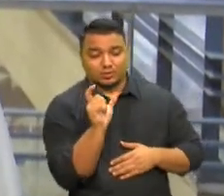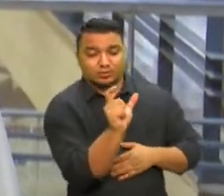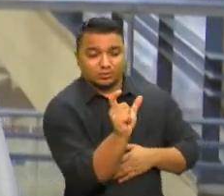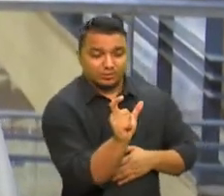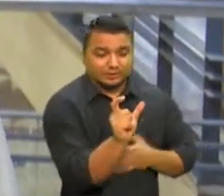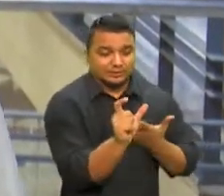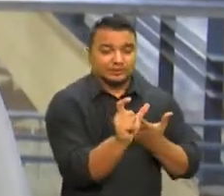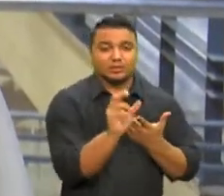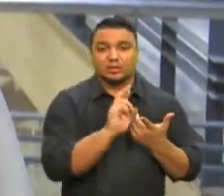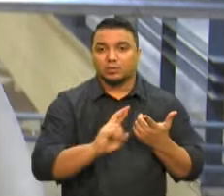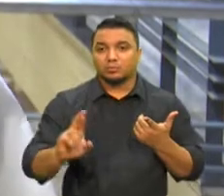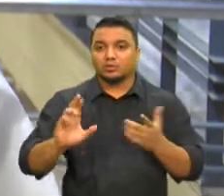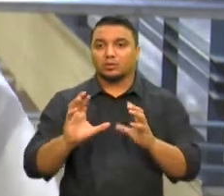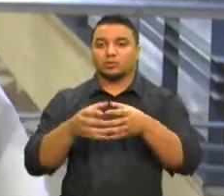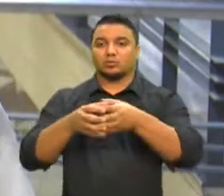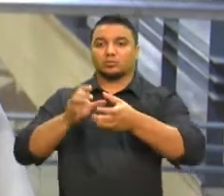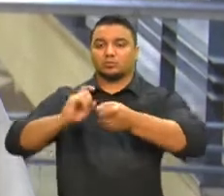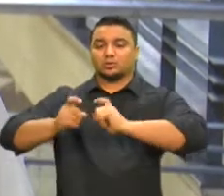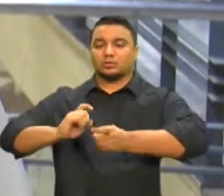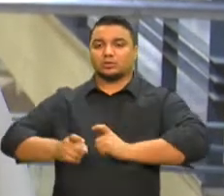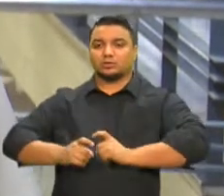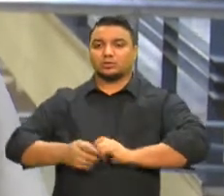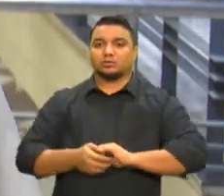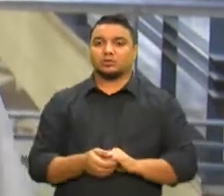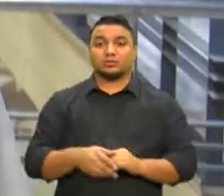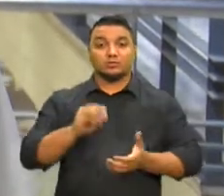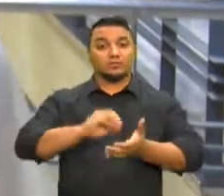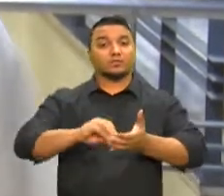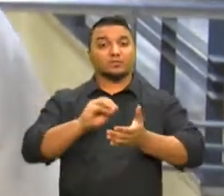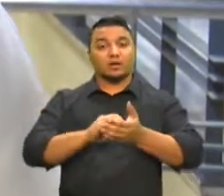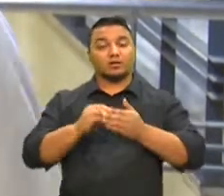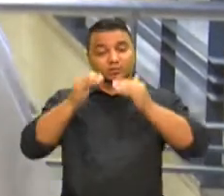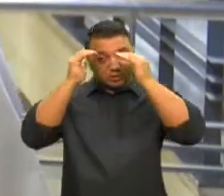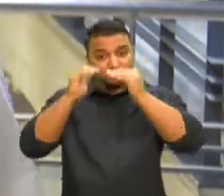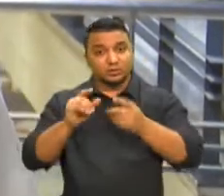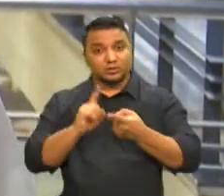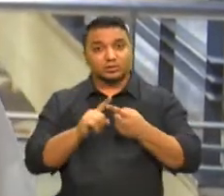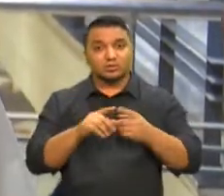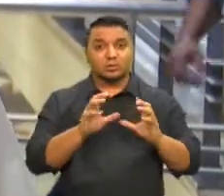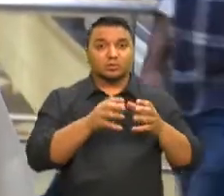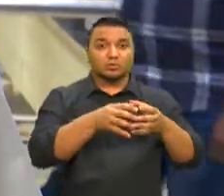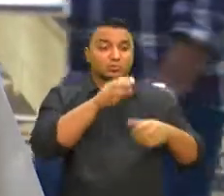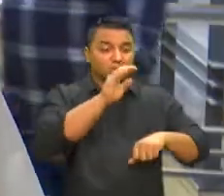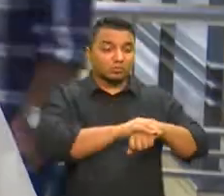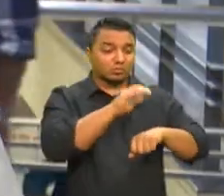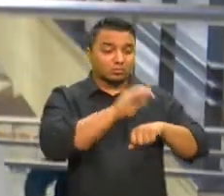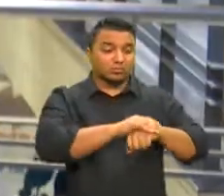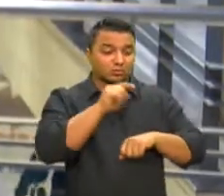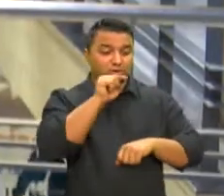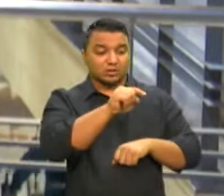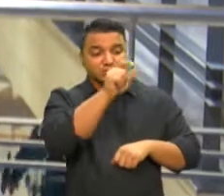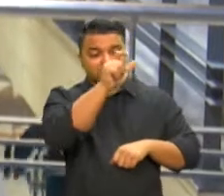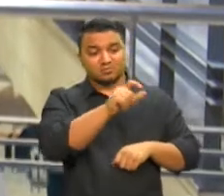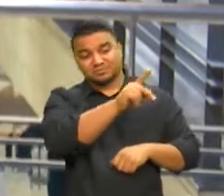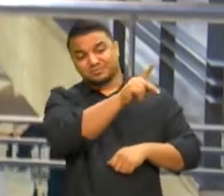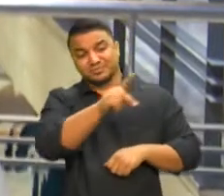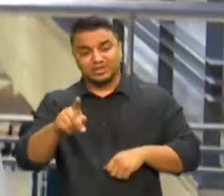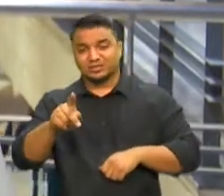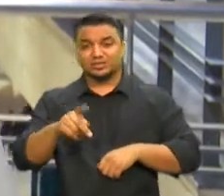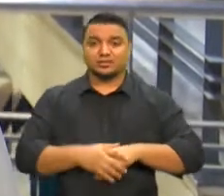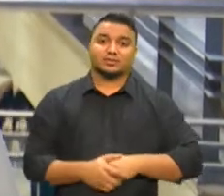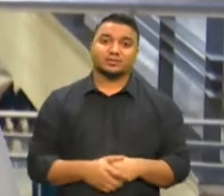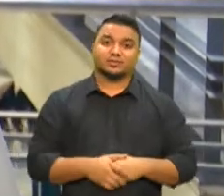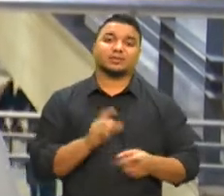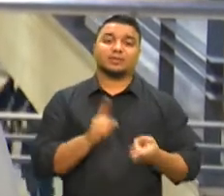responder à comissão. Em desrespeito à comissão e ao seu próprio cargo. E dentro do pedido vem